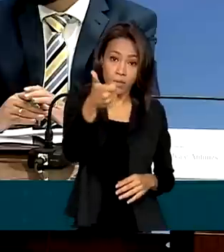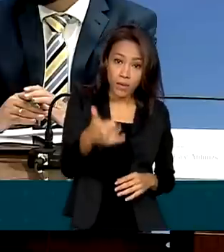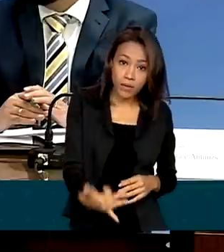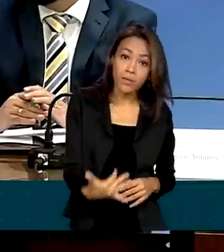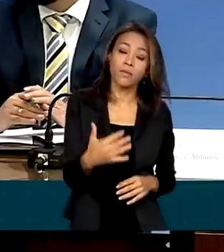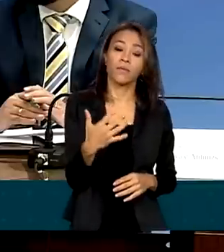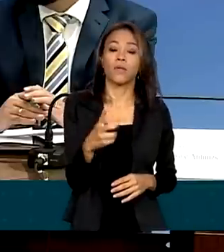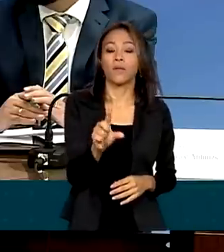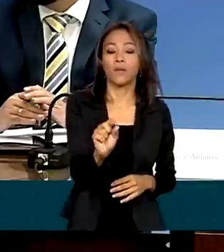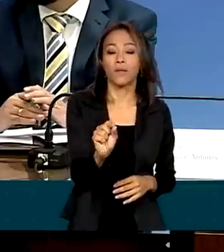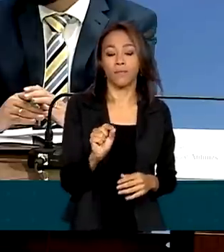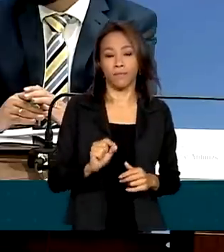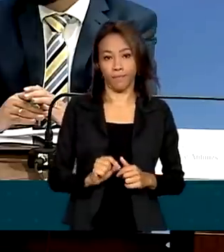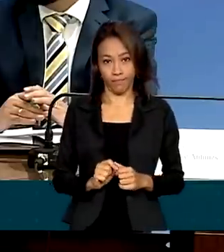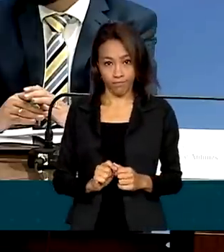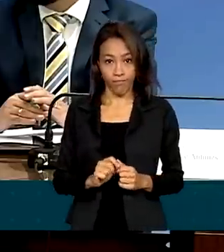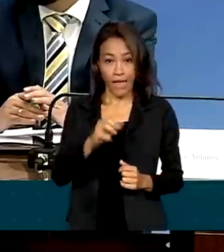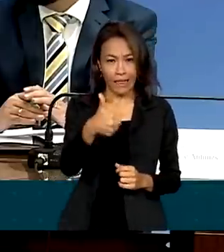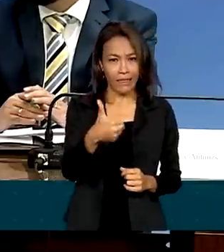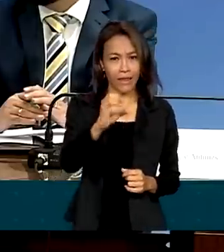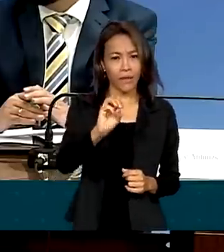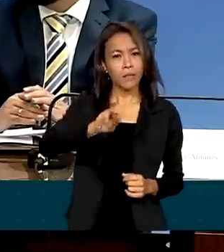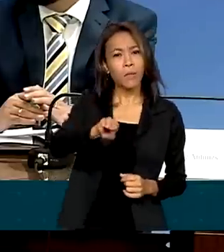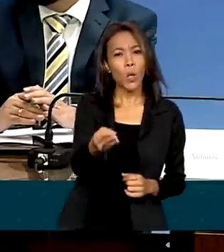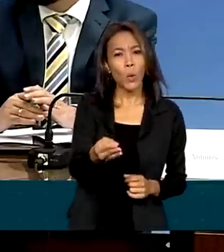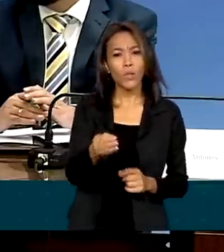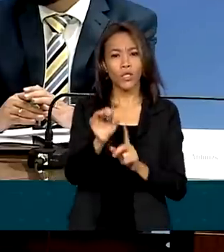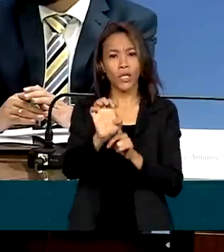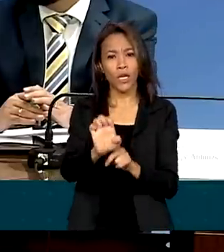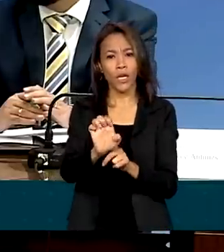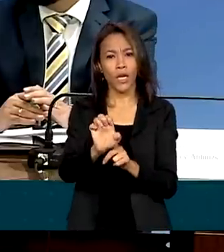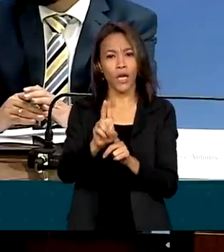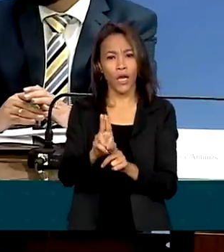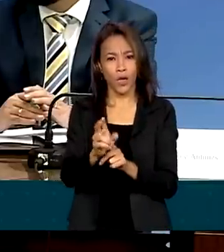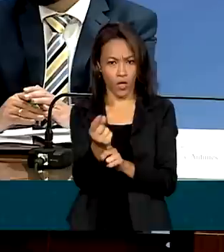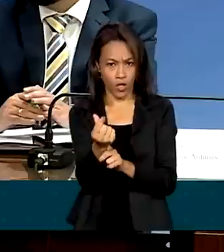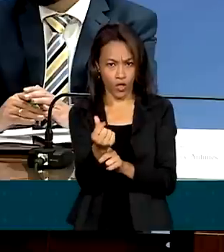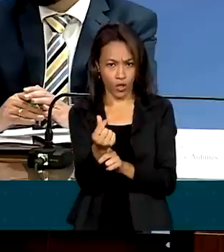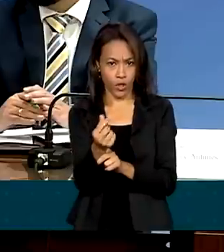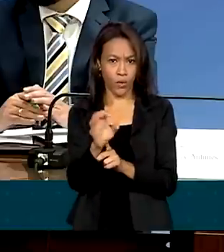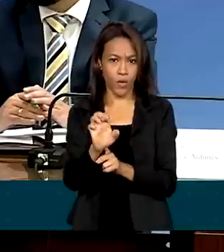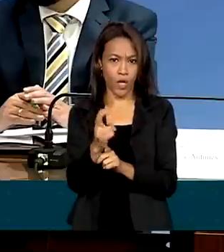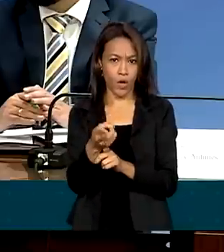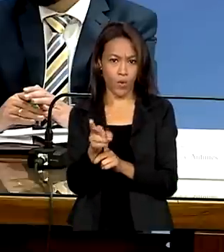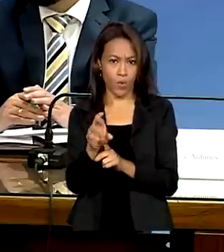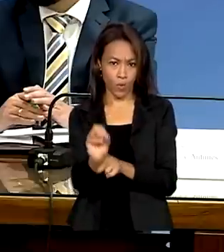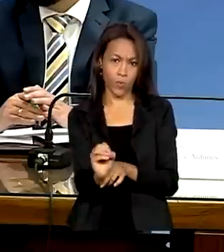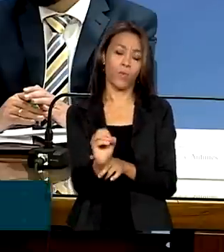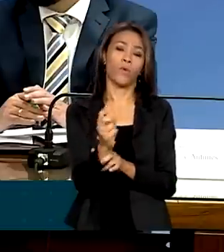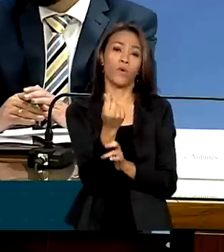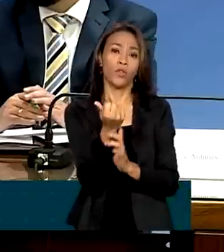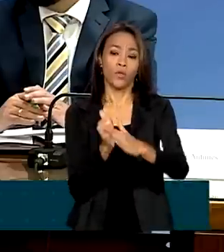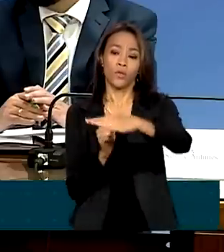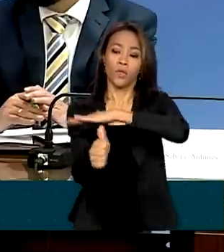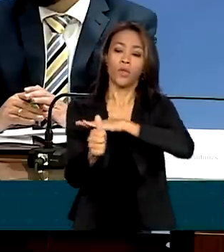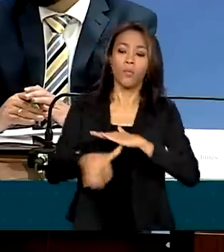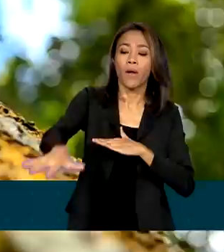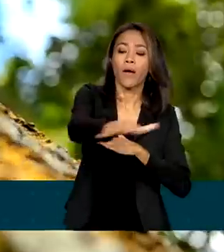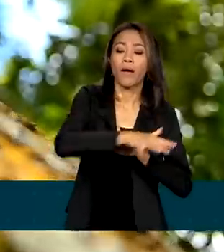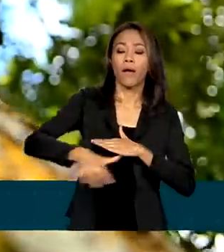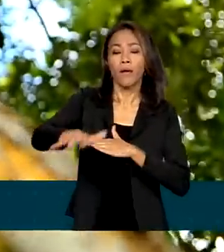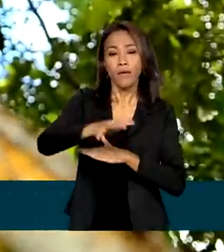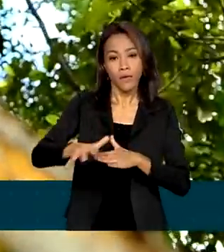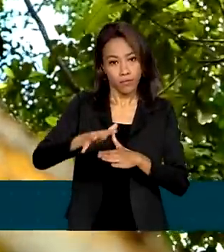de até 10 milhões de euros para o projeto conservação florestal na região amazônica do Brasil